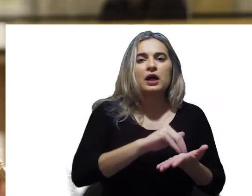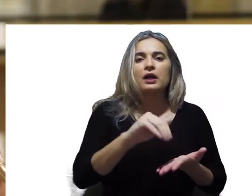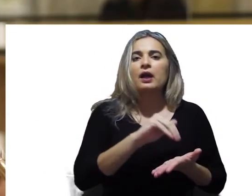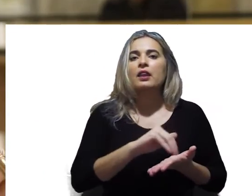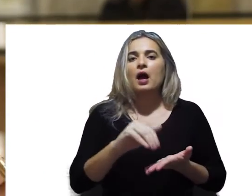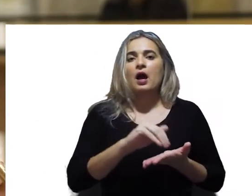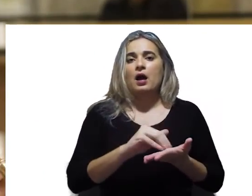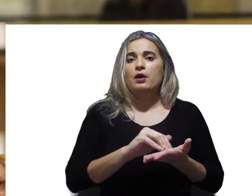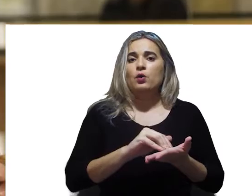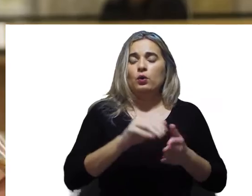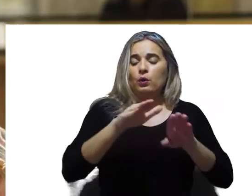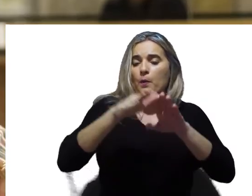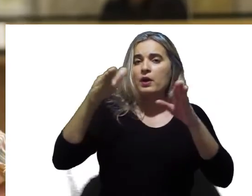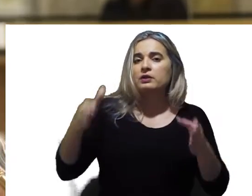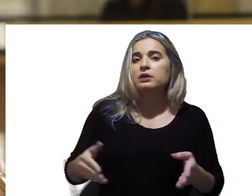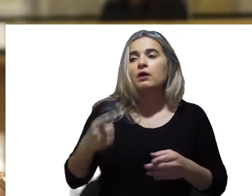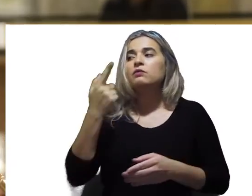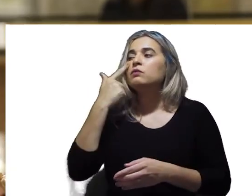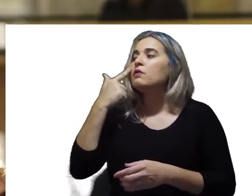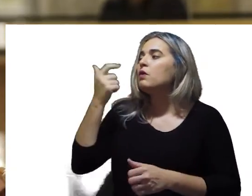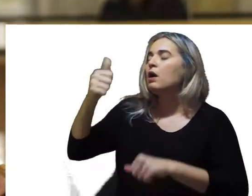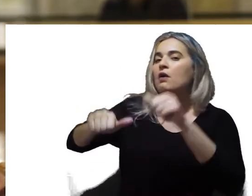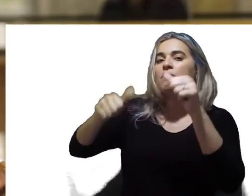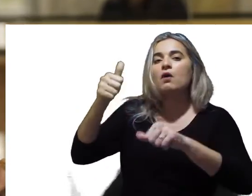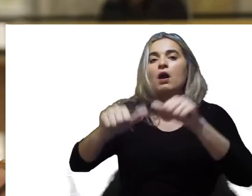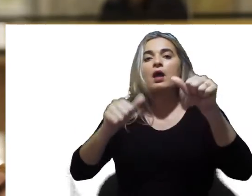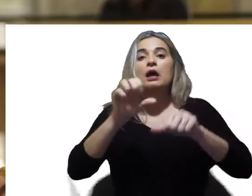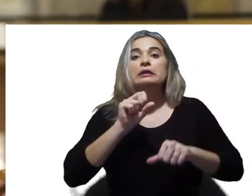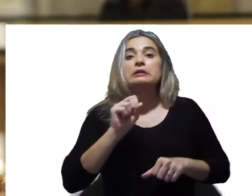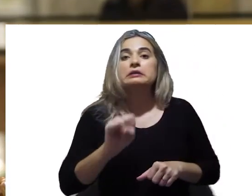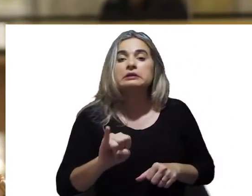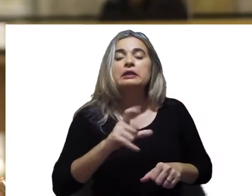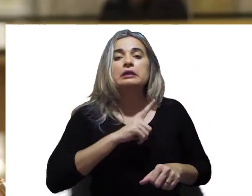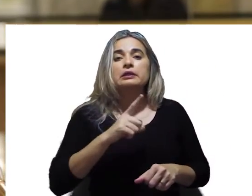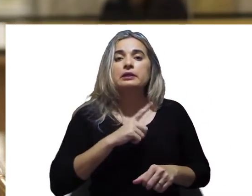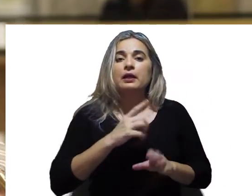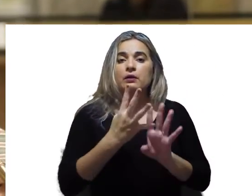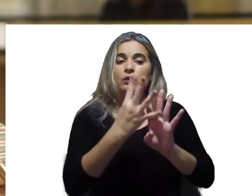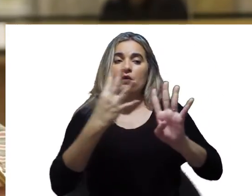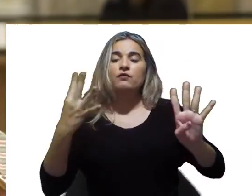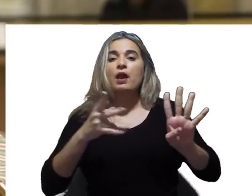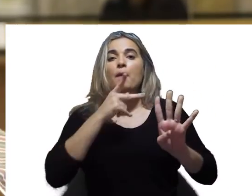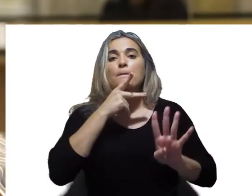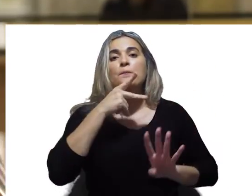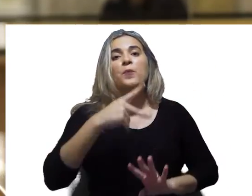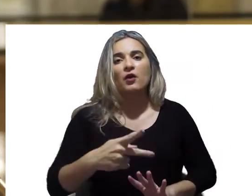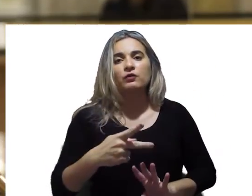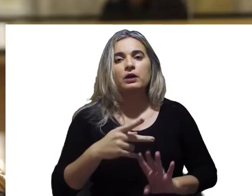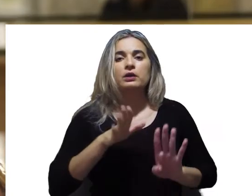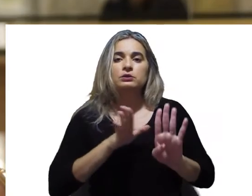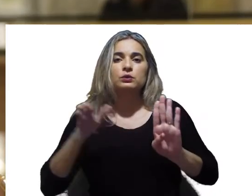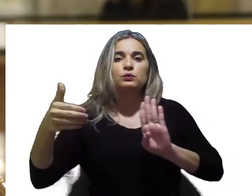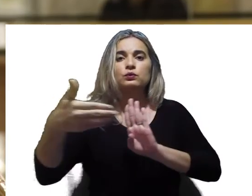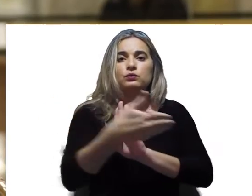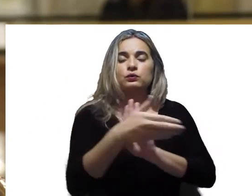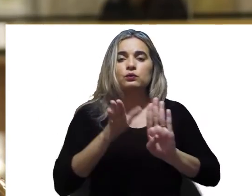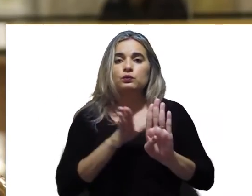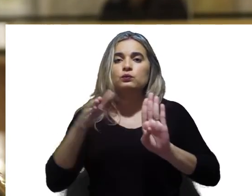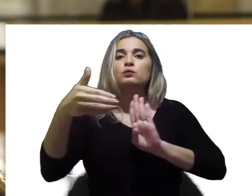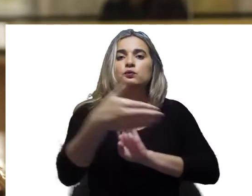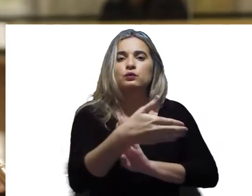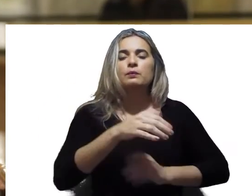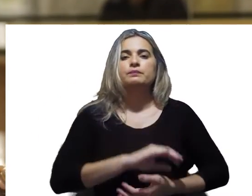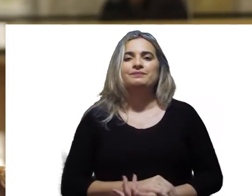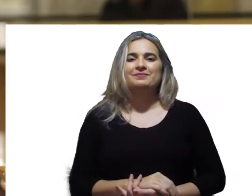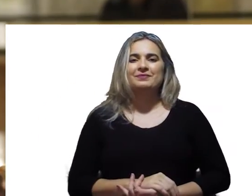secretário da sessão, também vai ter essa função de ver se tem pessoas com preferência para que essas pessoas fiquem na frente e